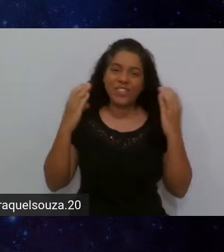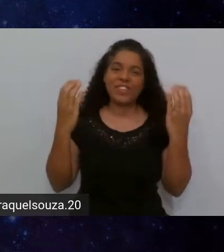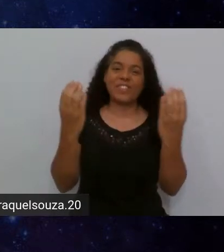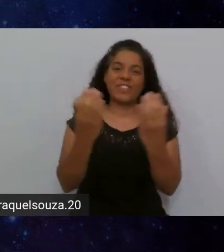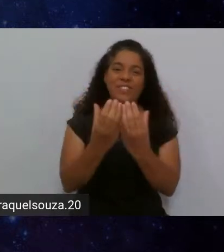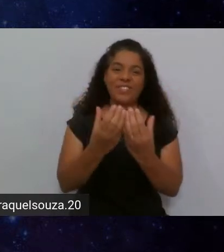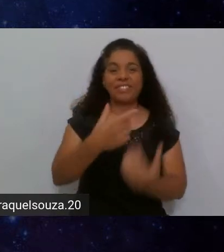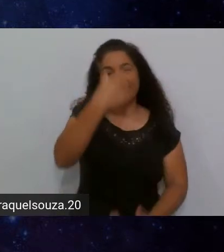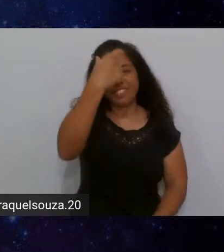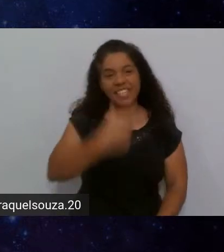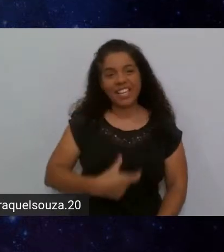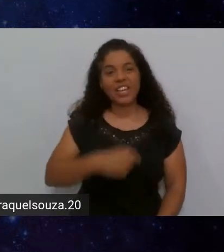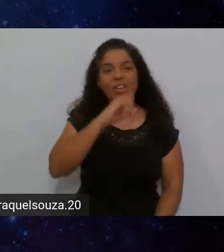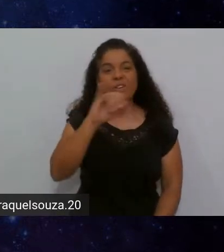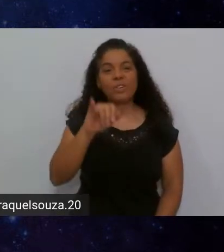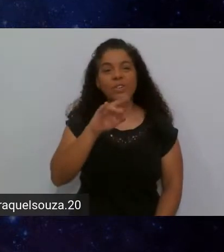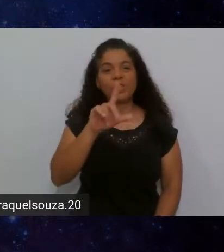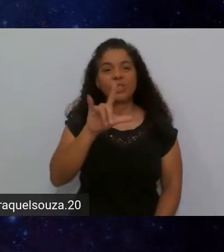sou o Júlio de Lima